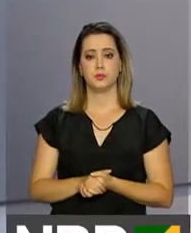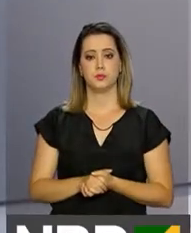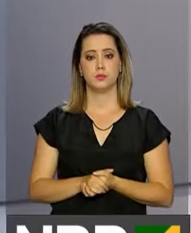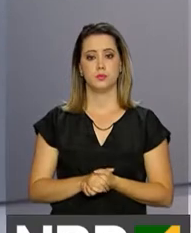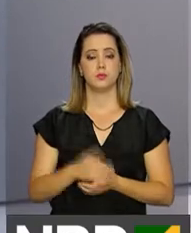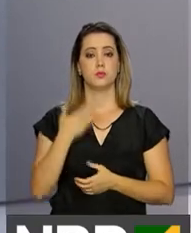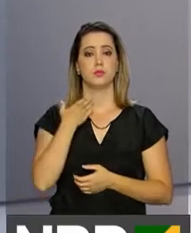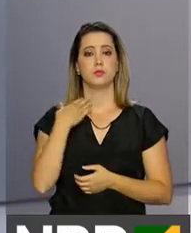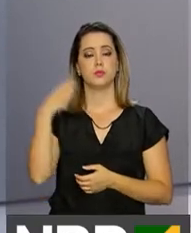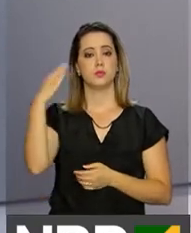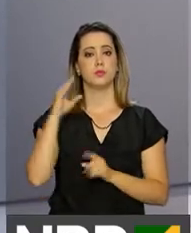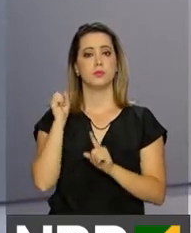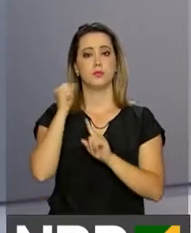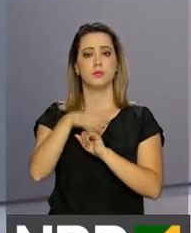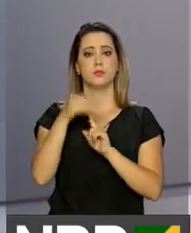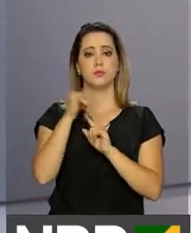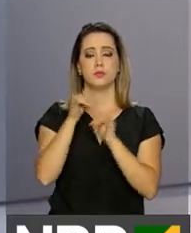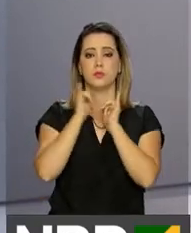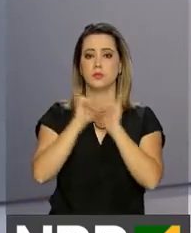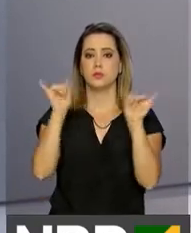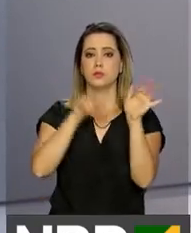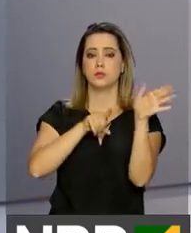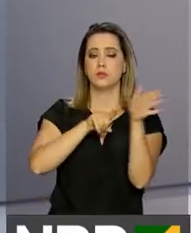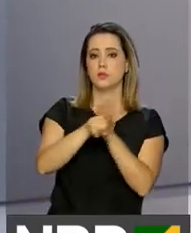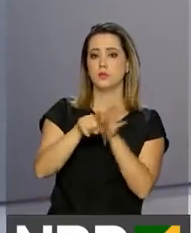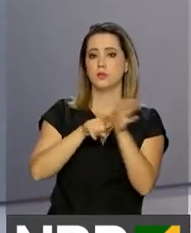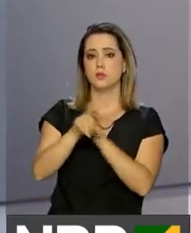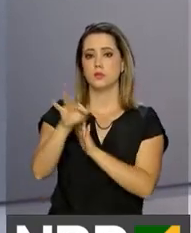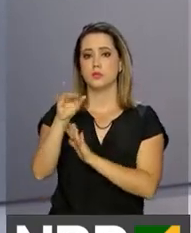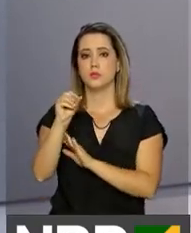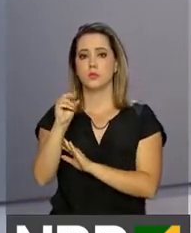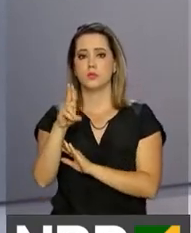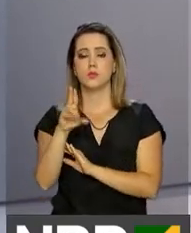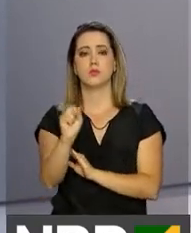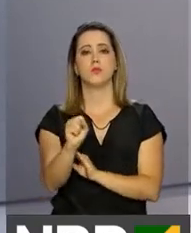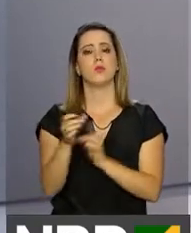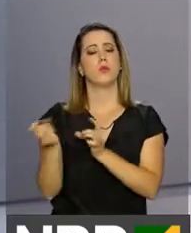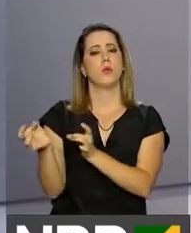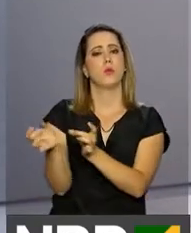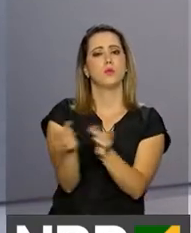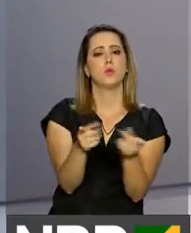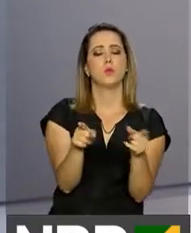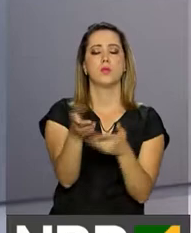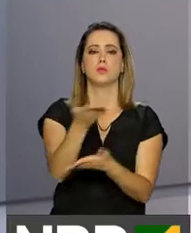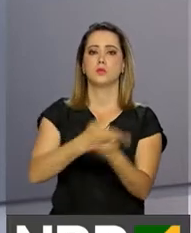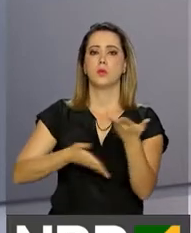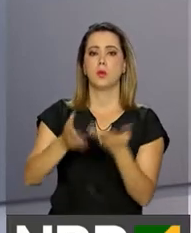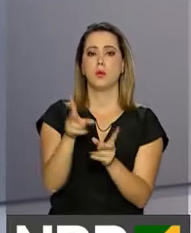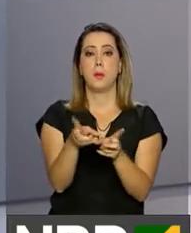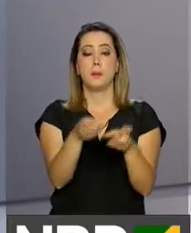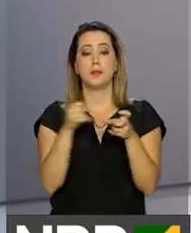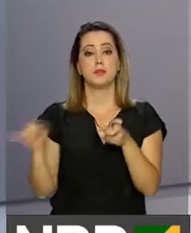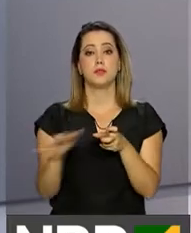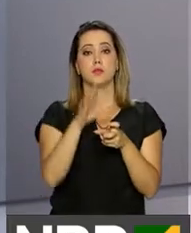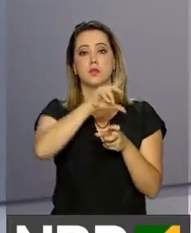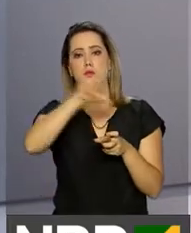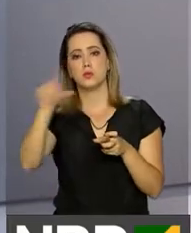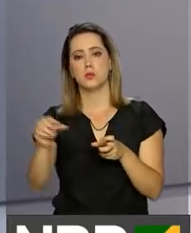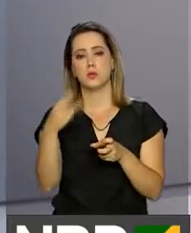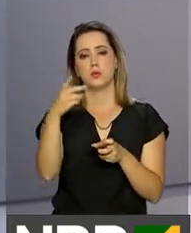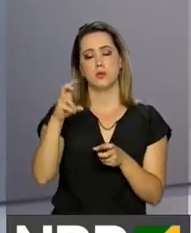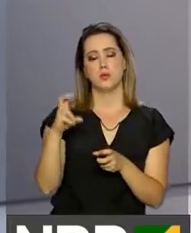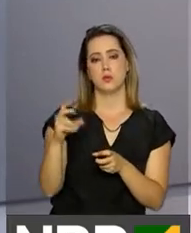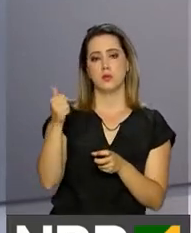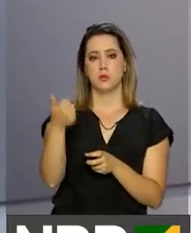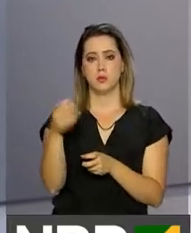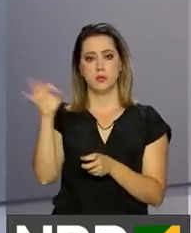Central divulgou agora há pouco o Boletim Focus com as projeções do mercado financeiro. A expectativa de inflação caiu de 3